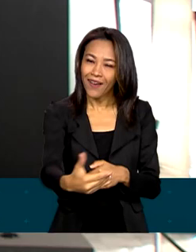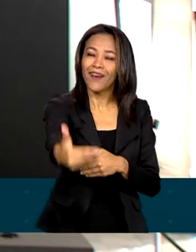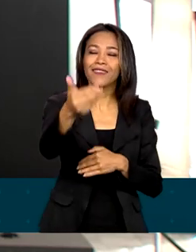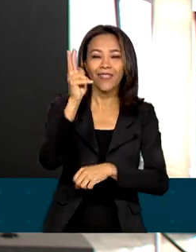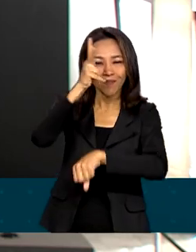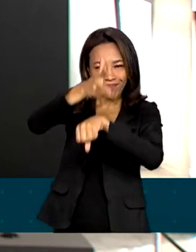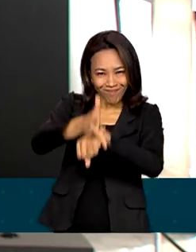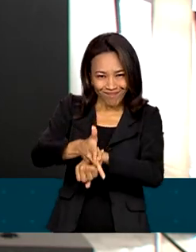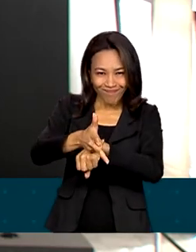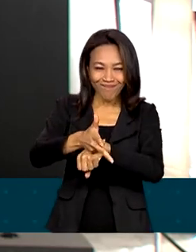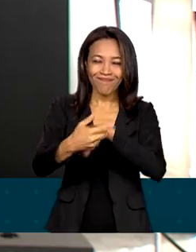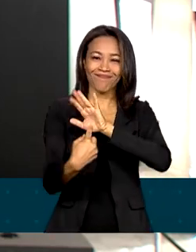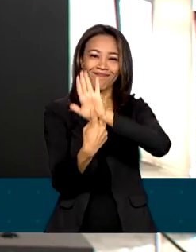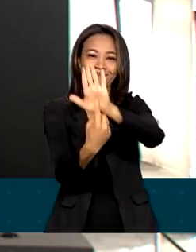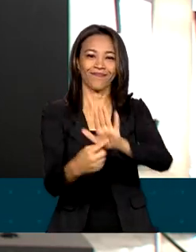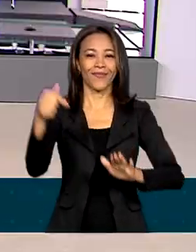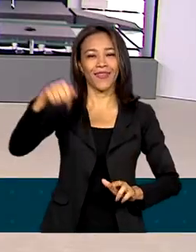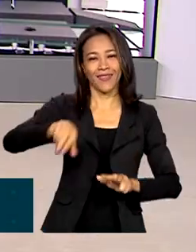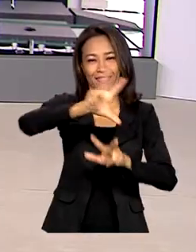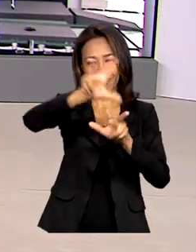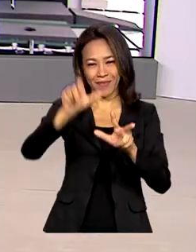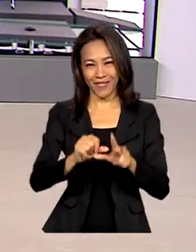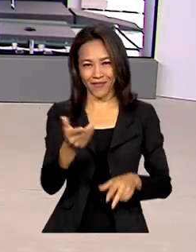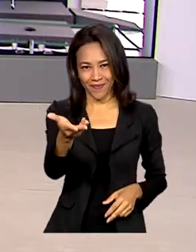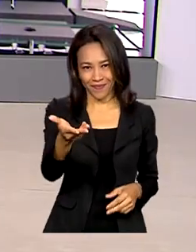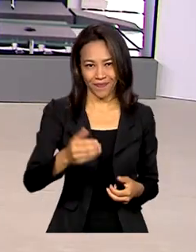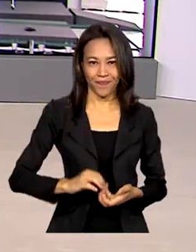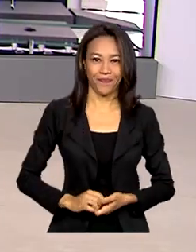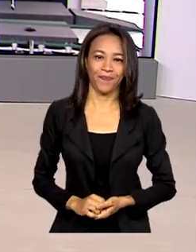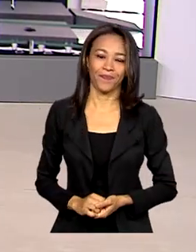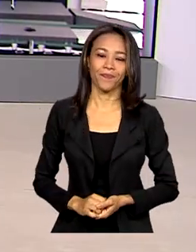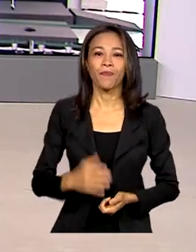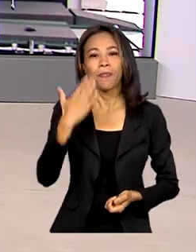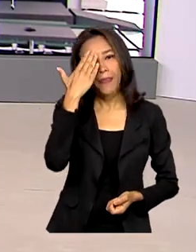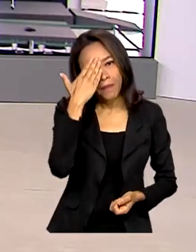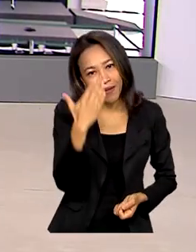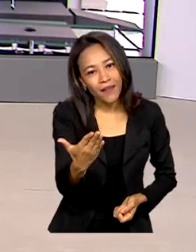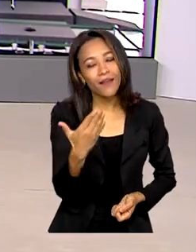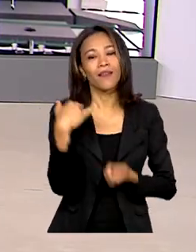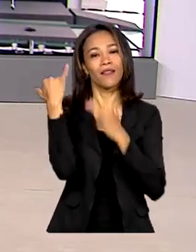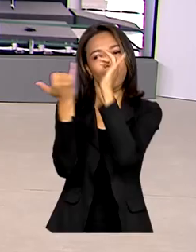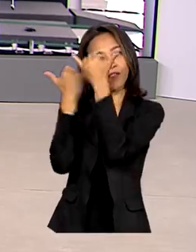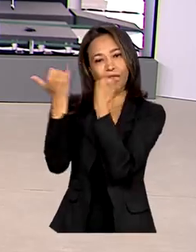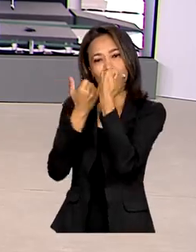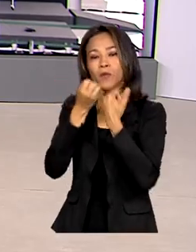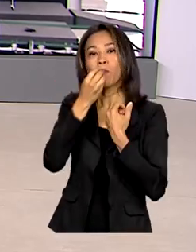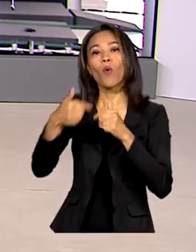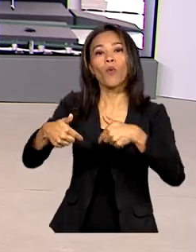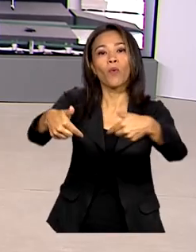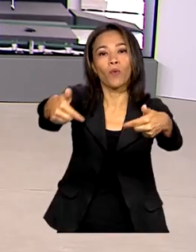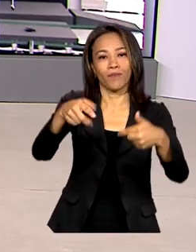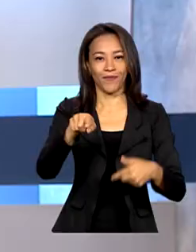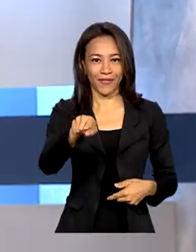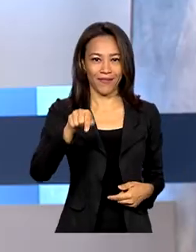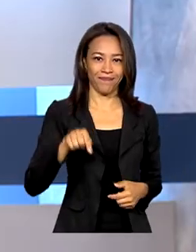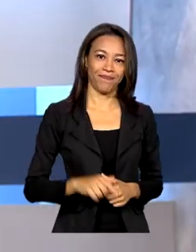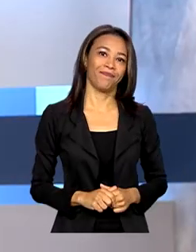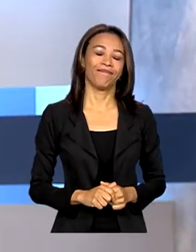aqui na TV Brasil. É com você, Natália. Obrigada, Ana, pelas informações e bom trabalho para você aí, viu?